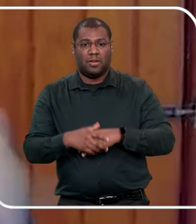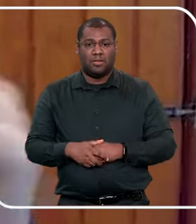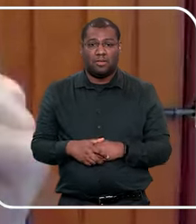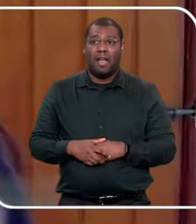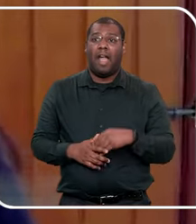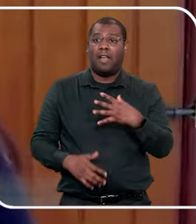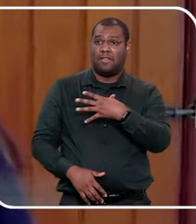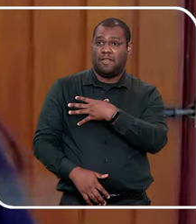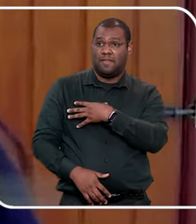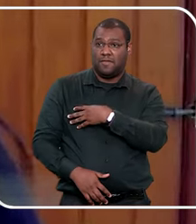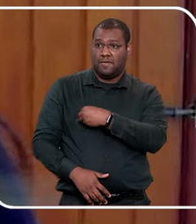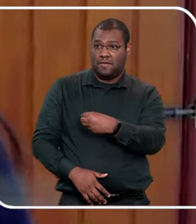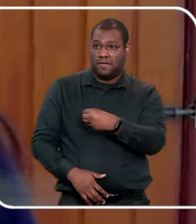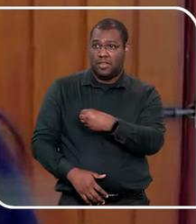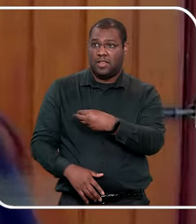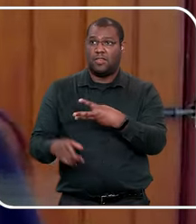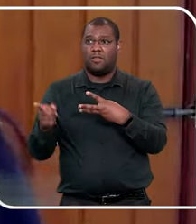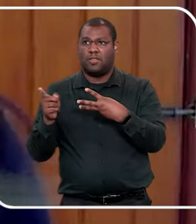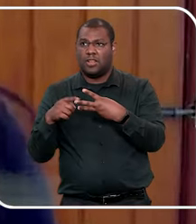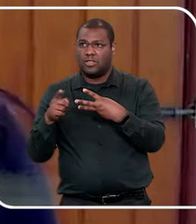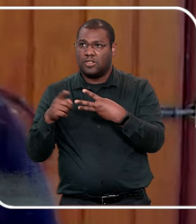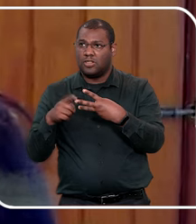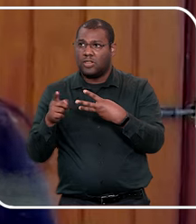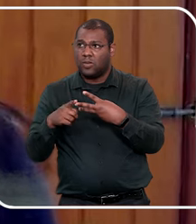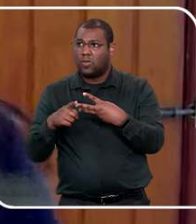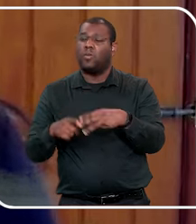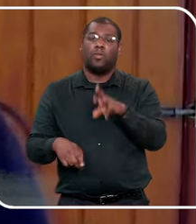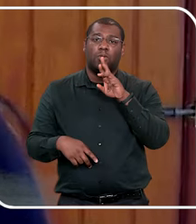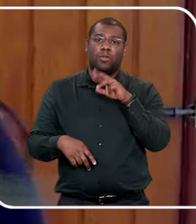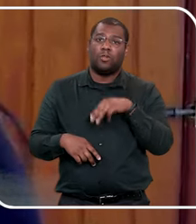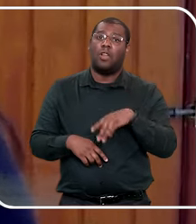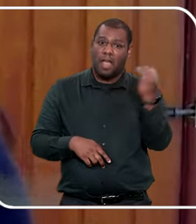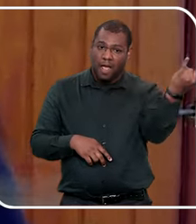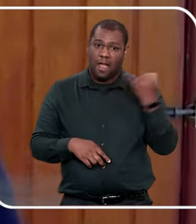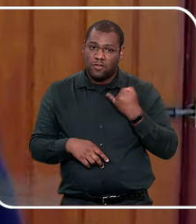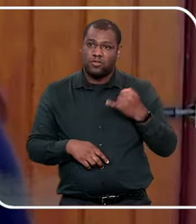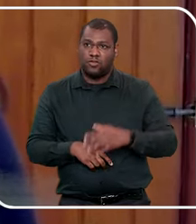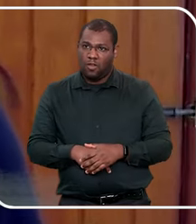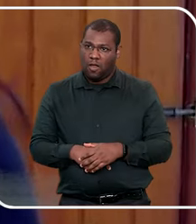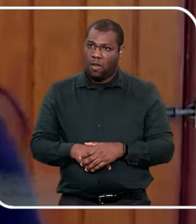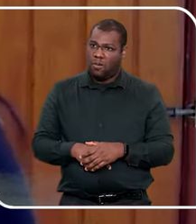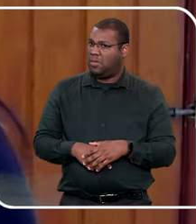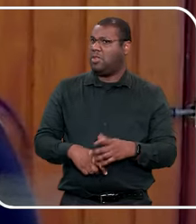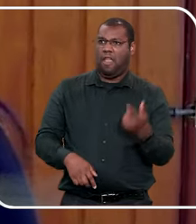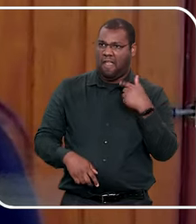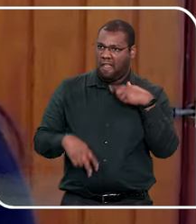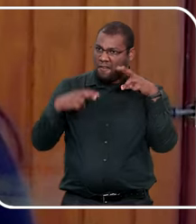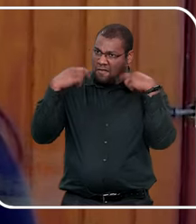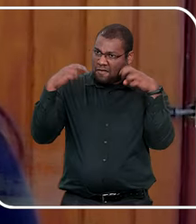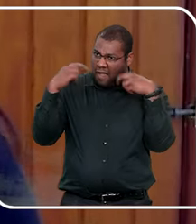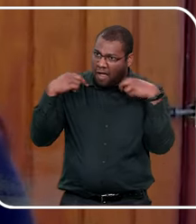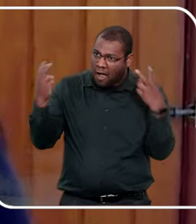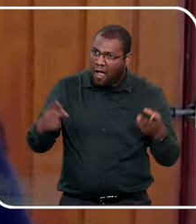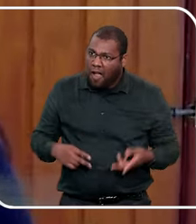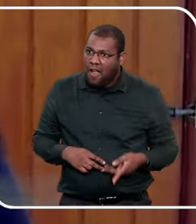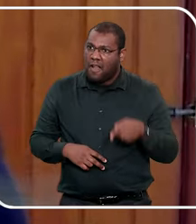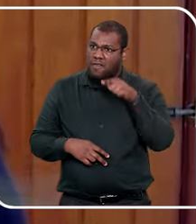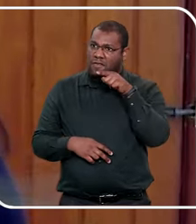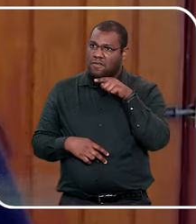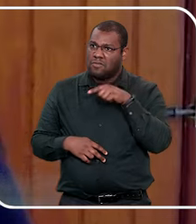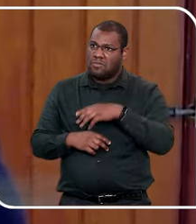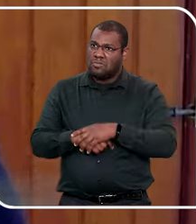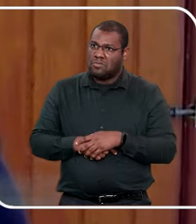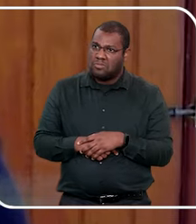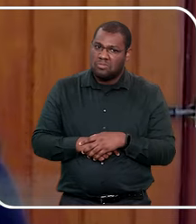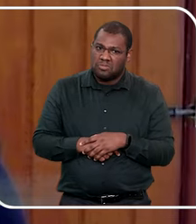vergonha, ainda me foi lá, não, mas eu não tenho vergonha de ficar até lá, do meio de frente, não, e assim, eu acho que é de família mesmo, eu não vejo